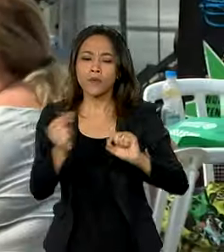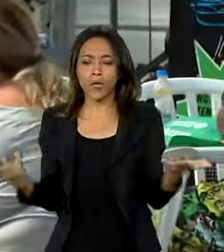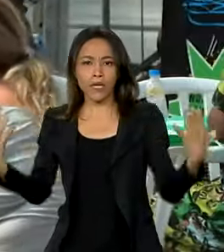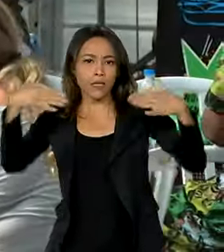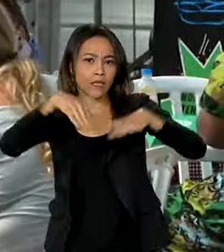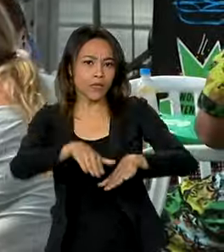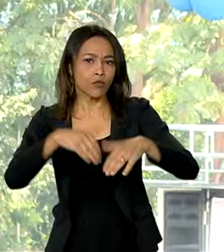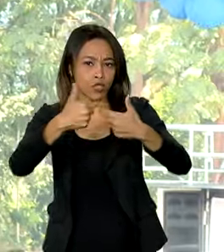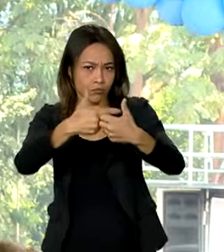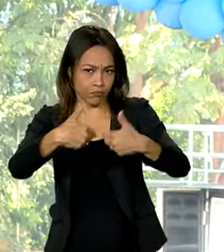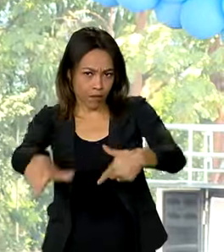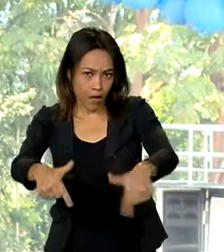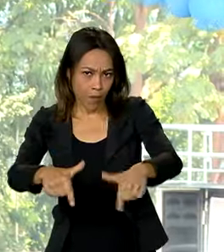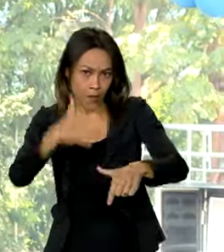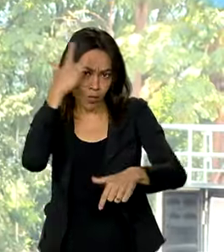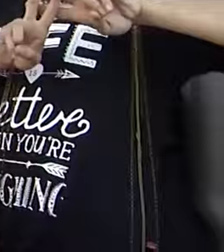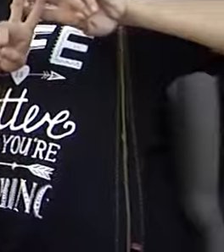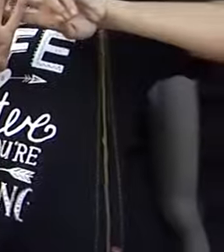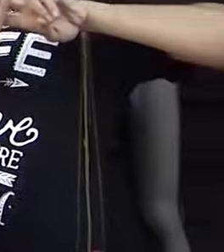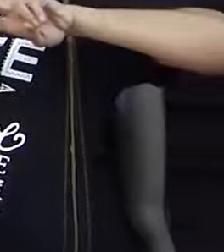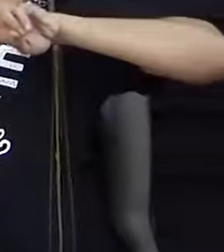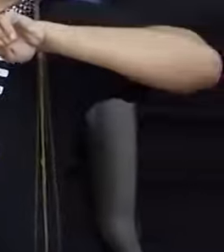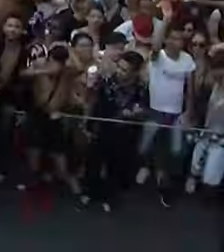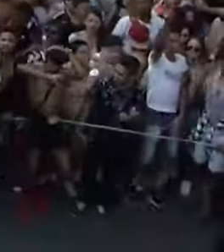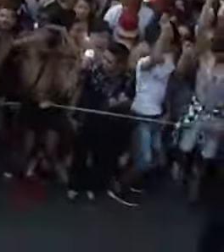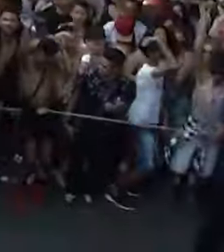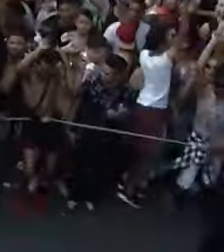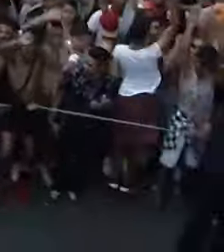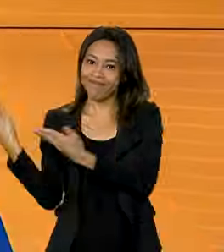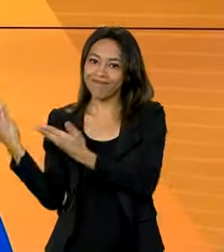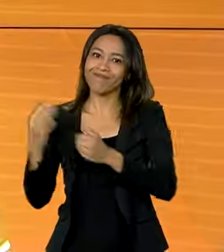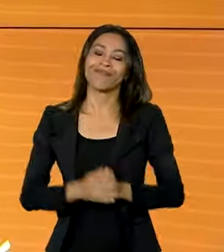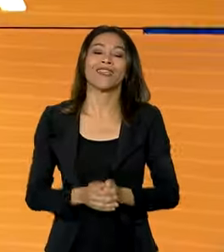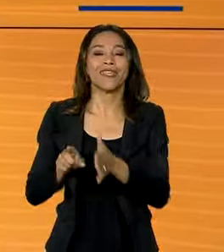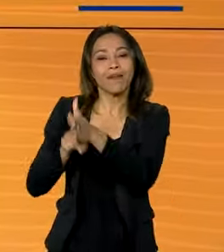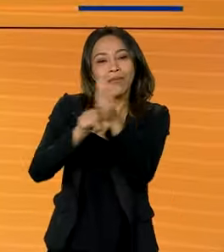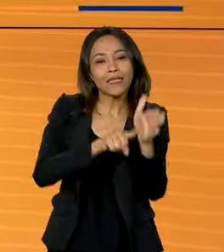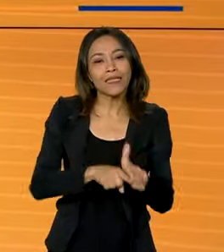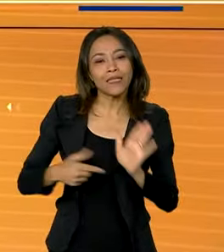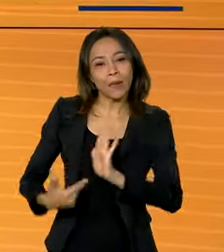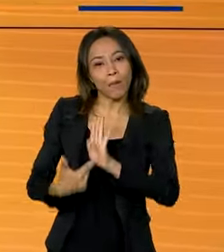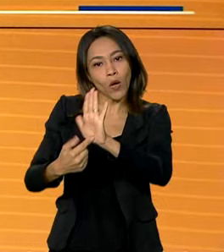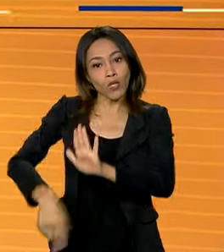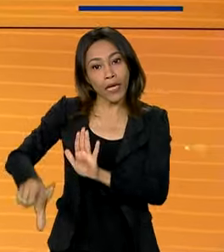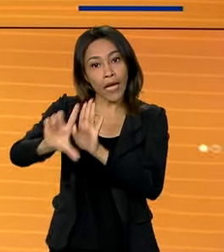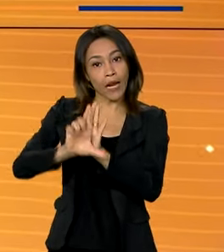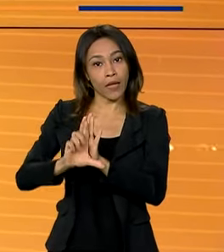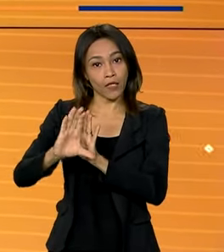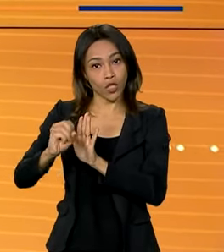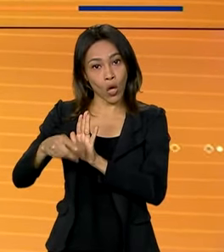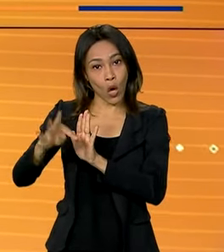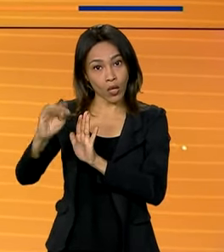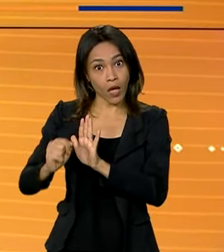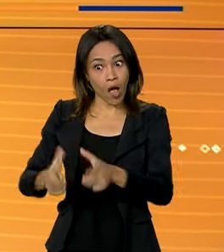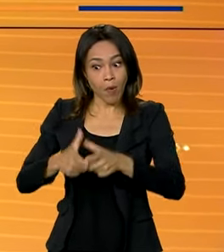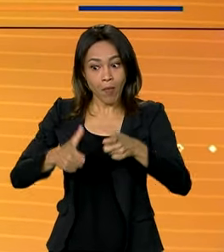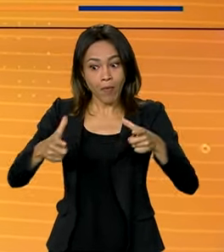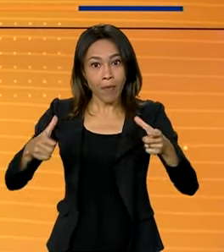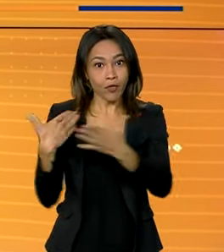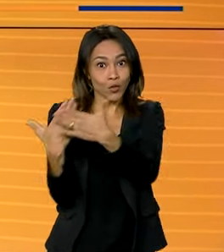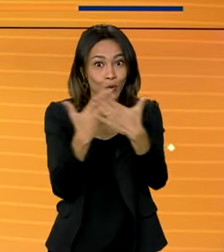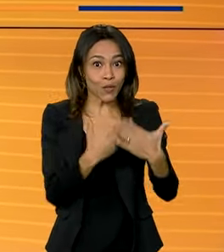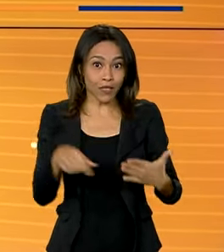mercado de trabalho de pessoas LGBTQIA+. E o estudo revela que a lei de cotas aumentou o número de estudantes nas